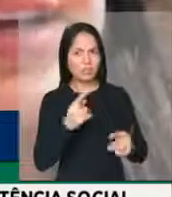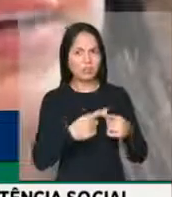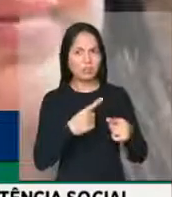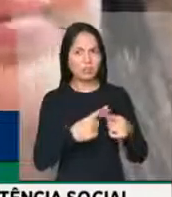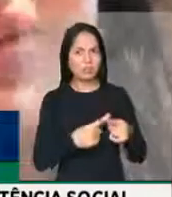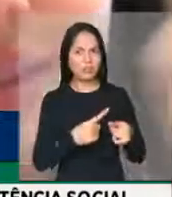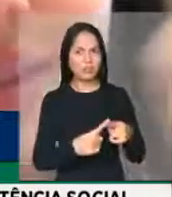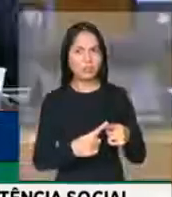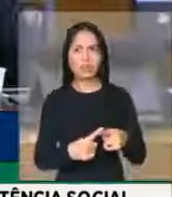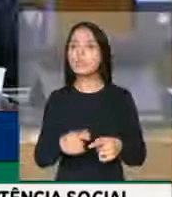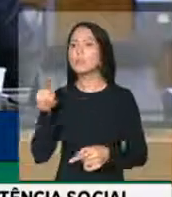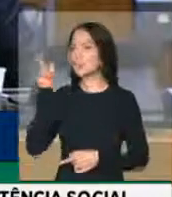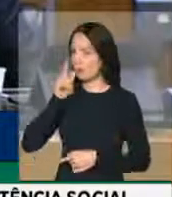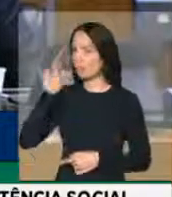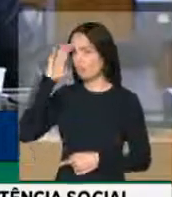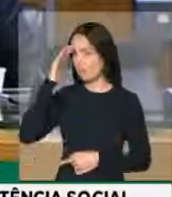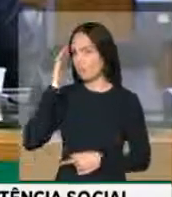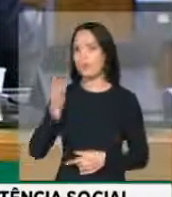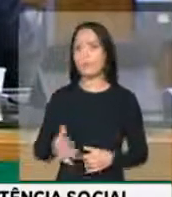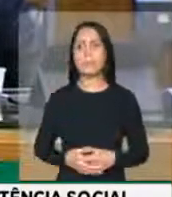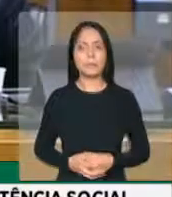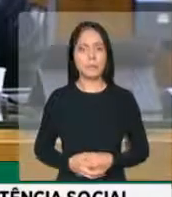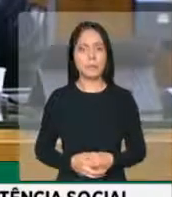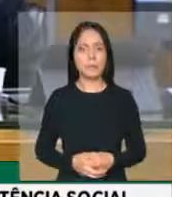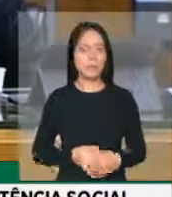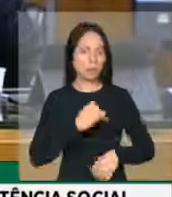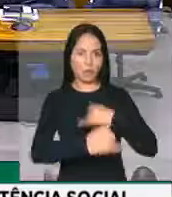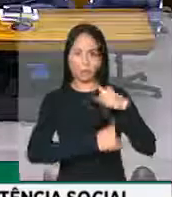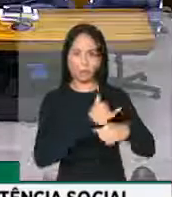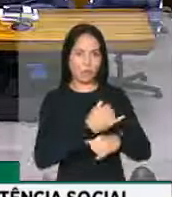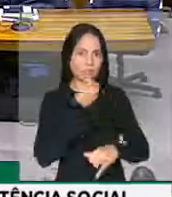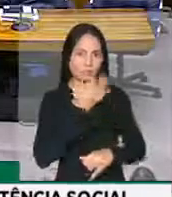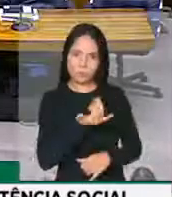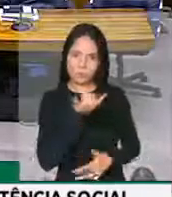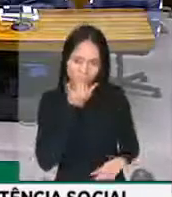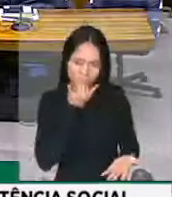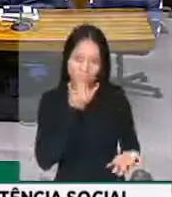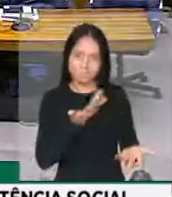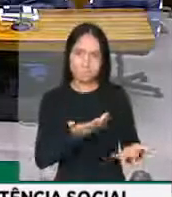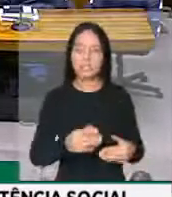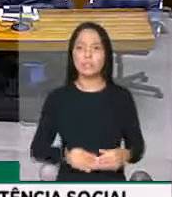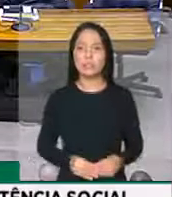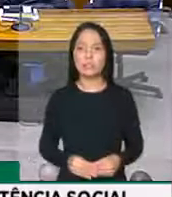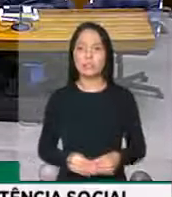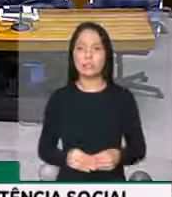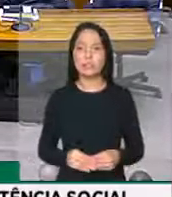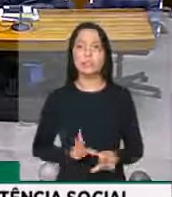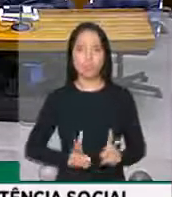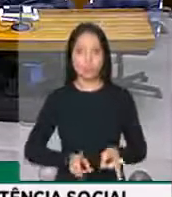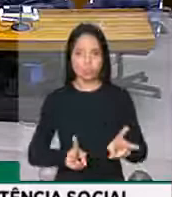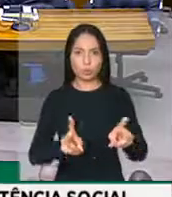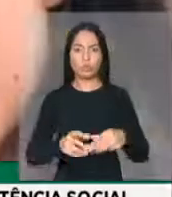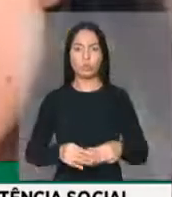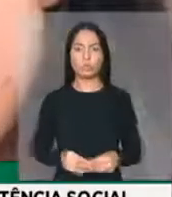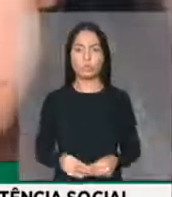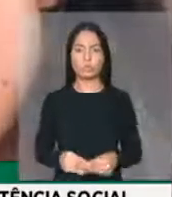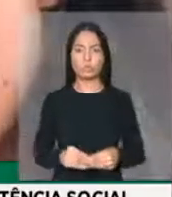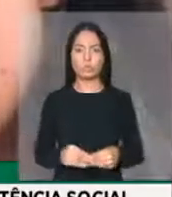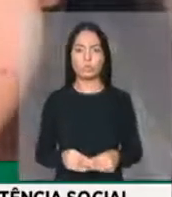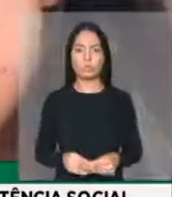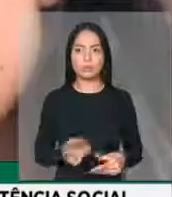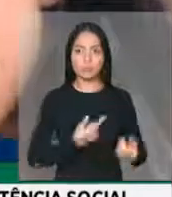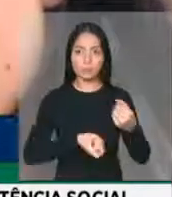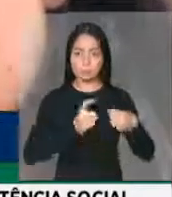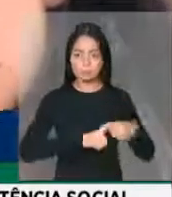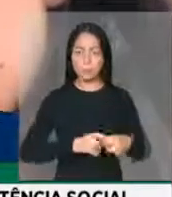Será que está dando certo? ótimo. Pronto, a conexão não está boa, gente. Desculpa. Pronto, continuando. Vamos voltar